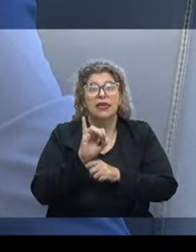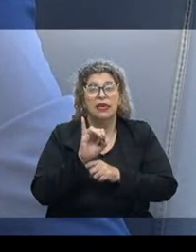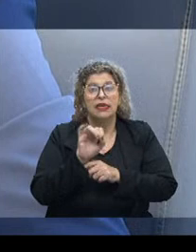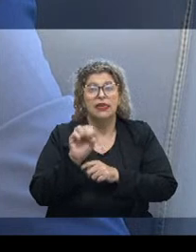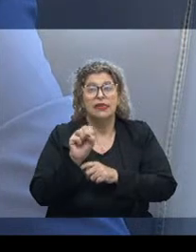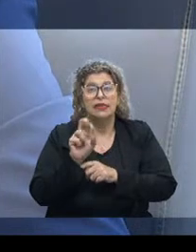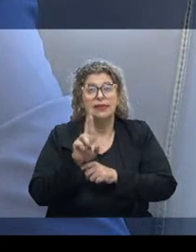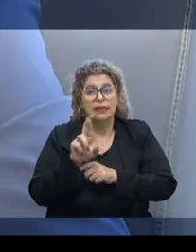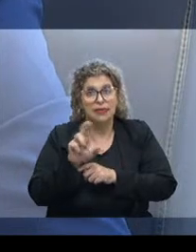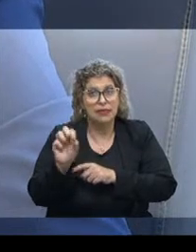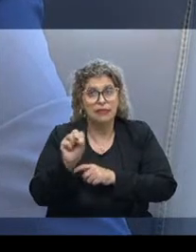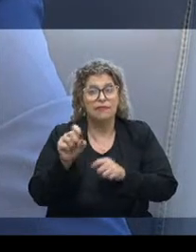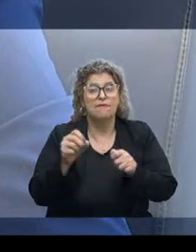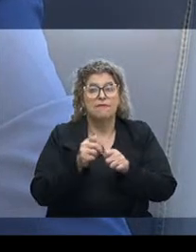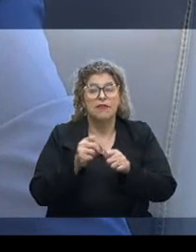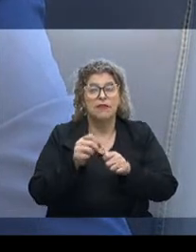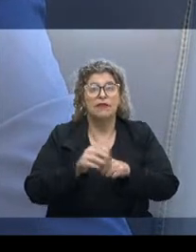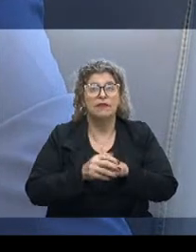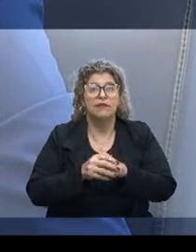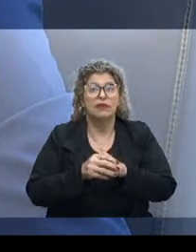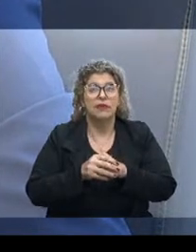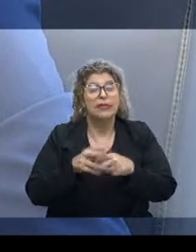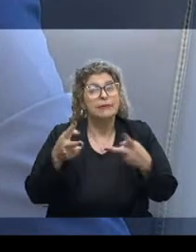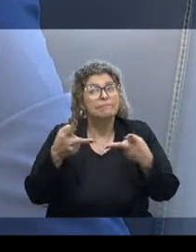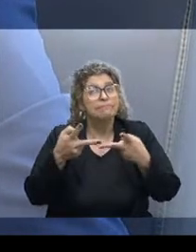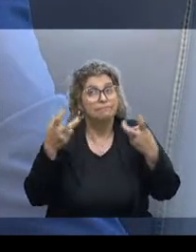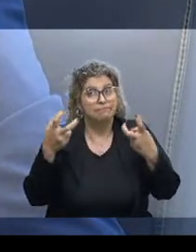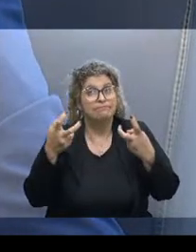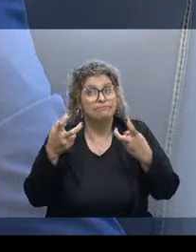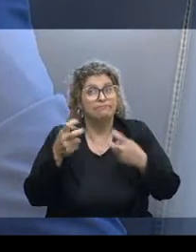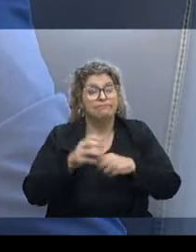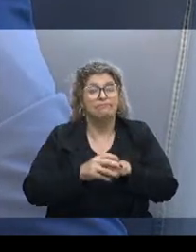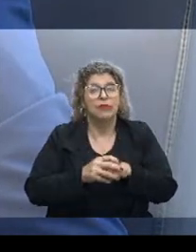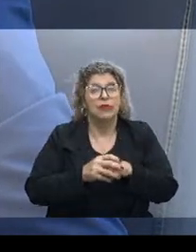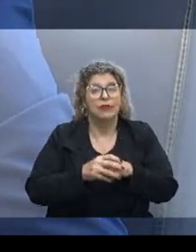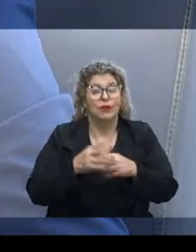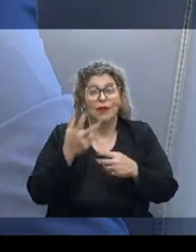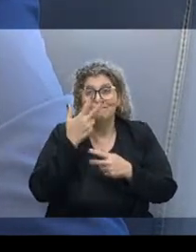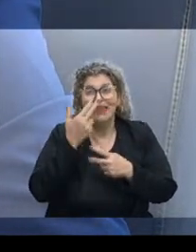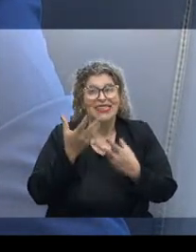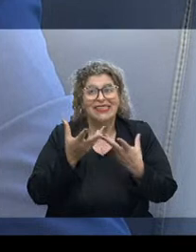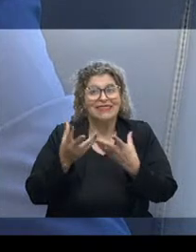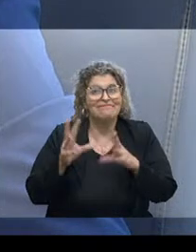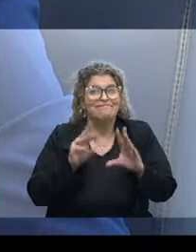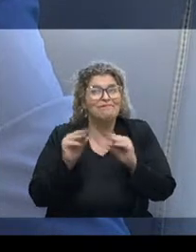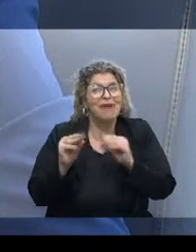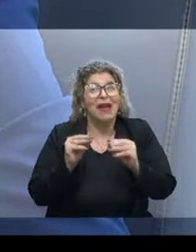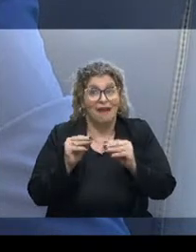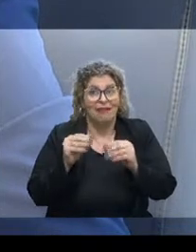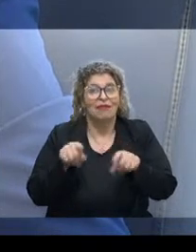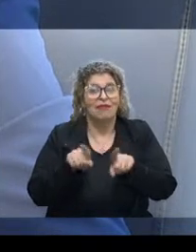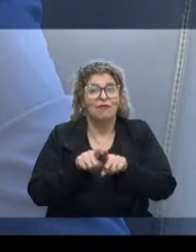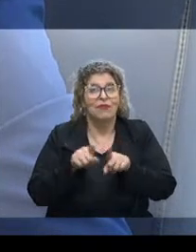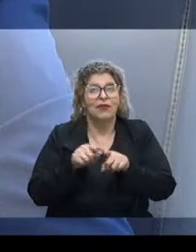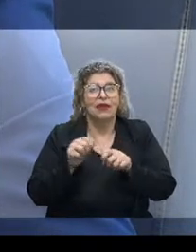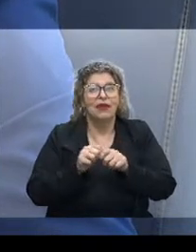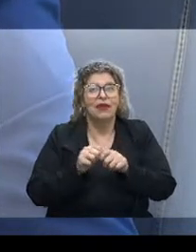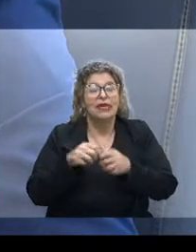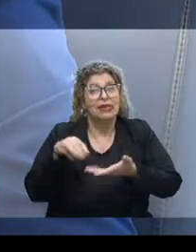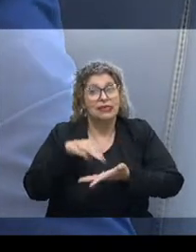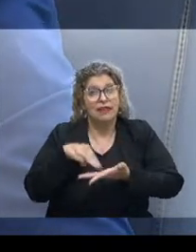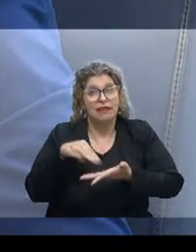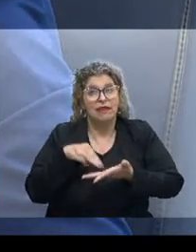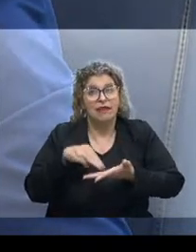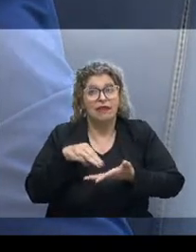embora ela pudesse ser algo visível, talvez até palpável, no nosso dia a dia, no nosso trabalho na secretaria,